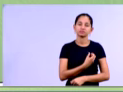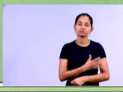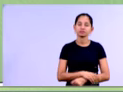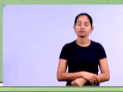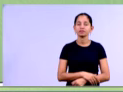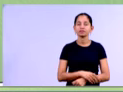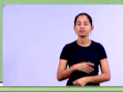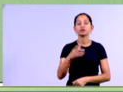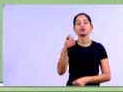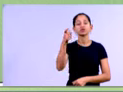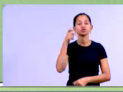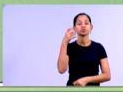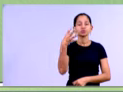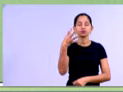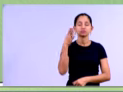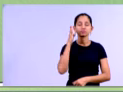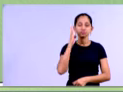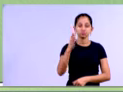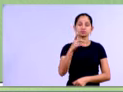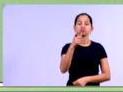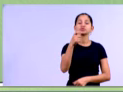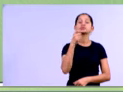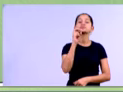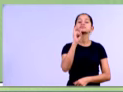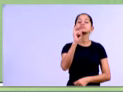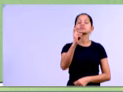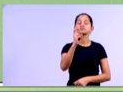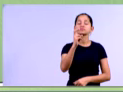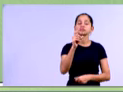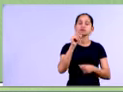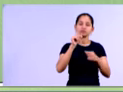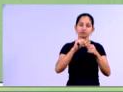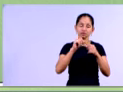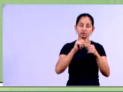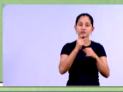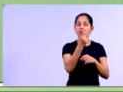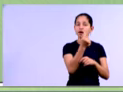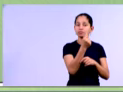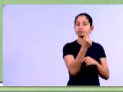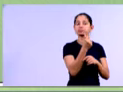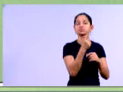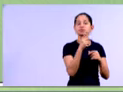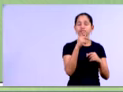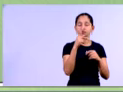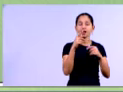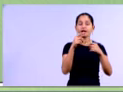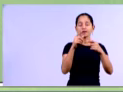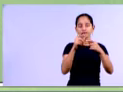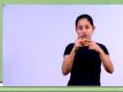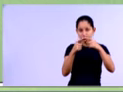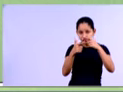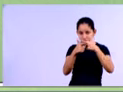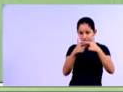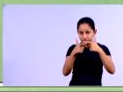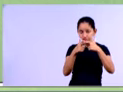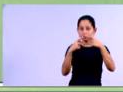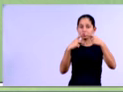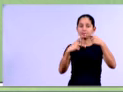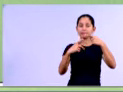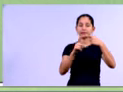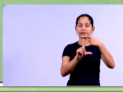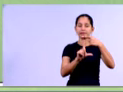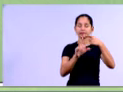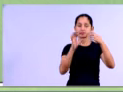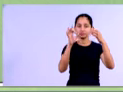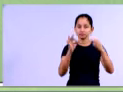Achamos o X4. E o X5, nós vamos pegar o capital de terceiros dividido pelo PL, né? O capital de terceiros, né, gente,